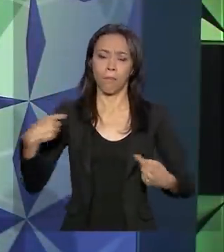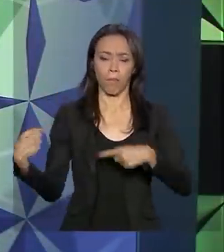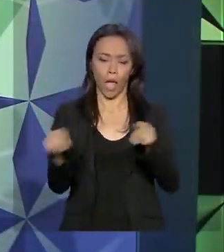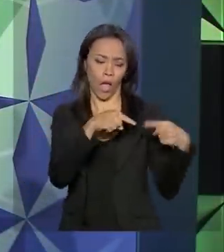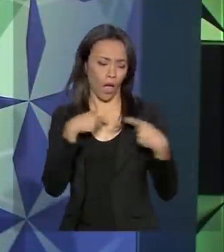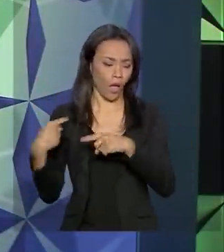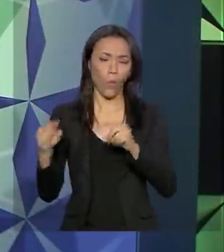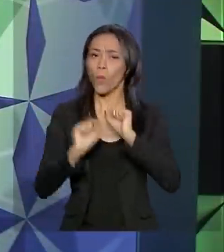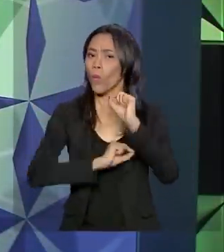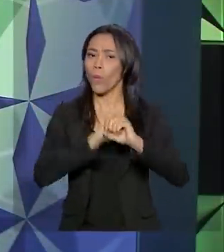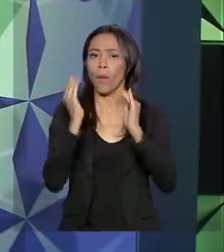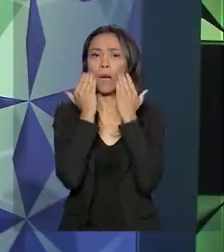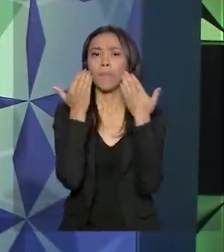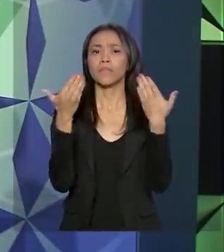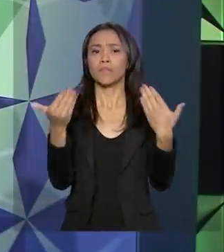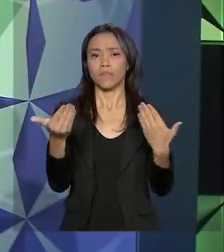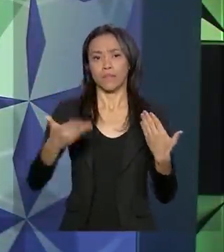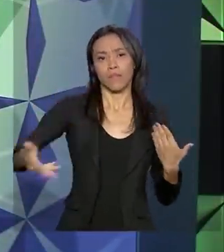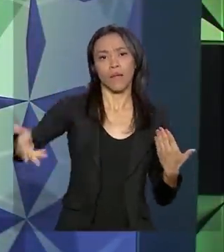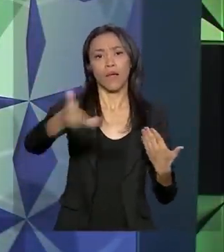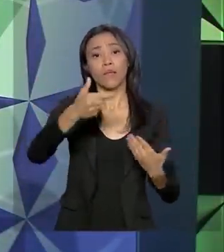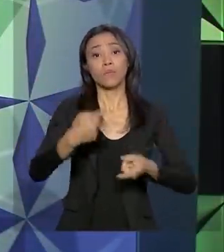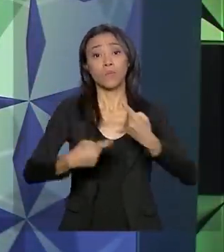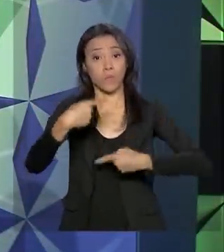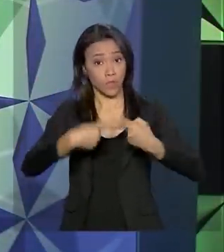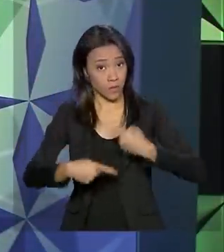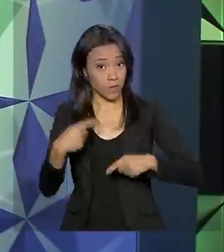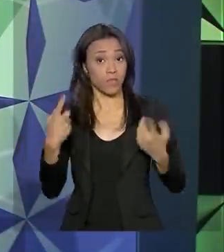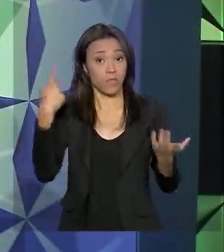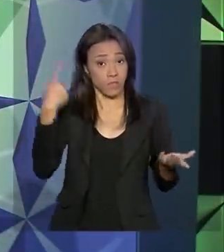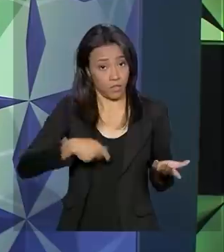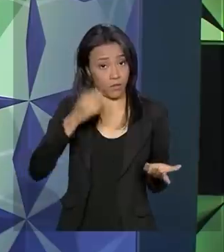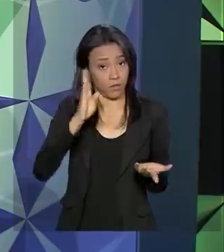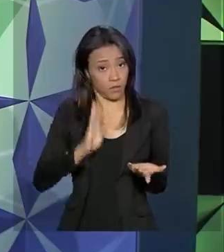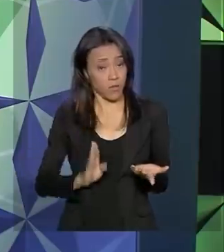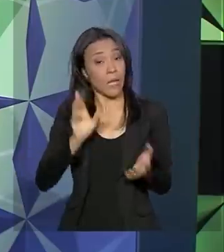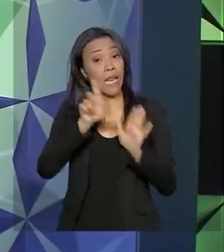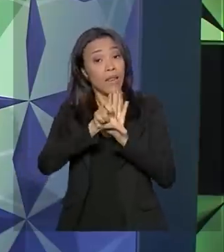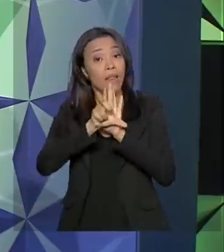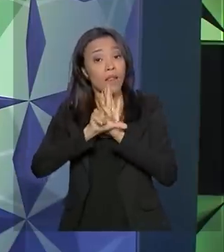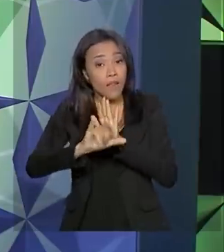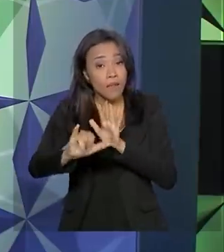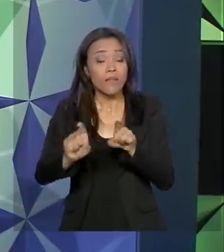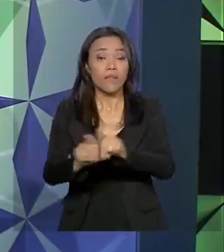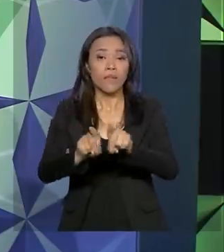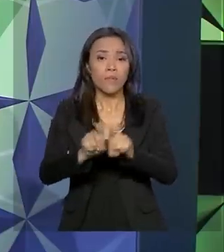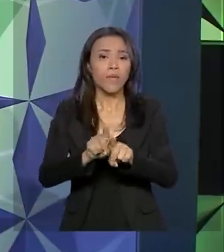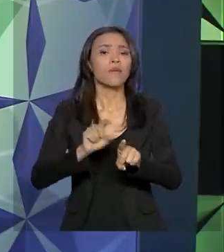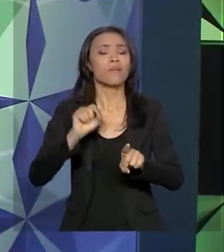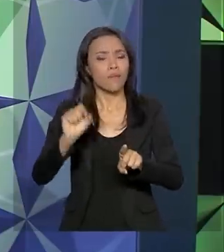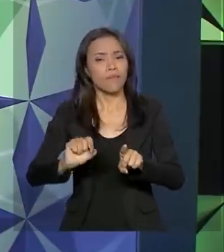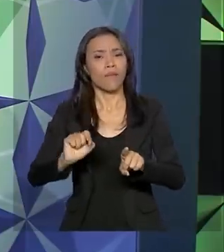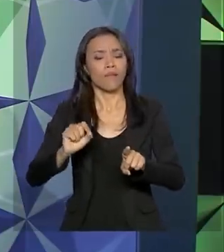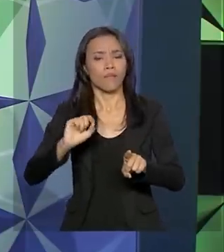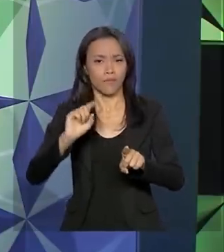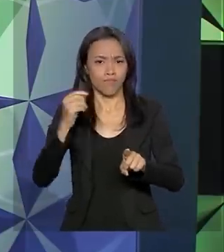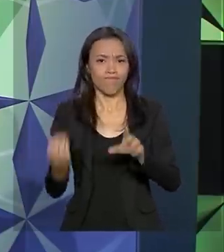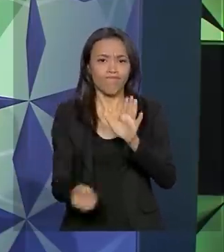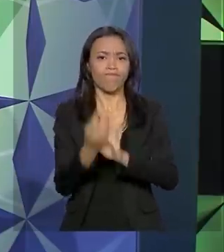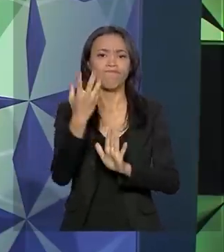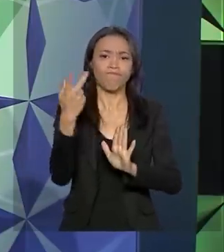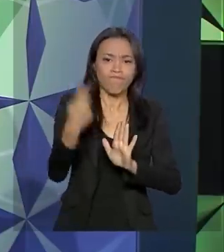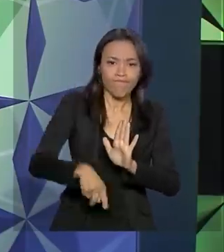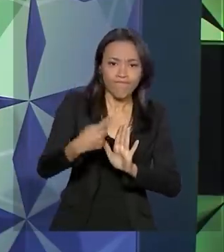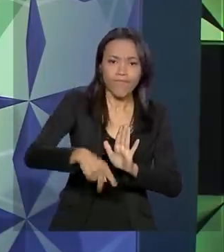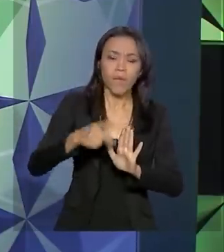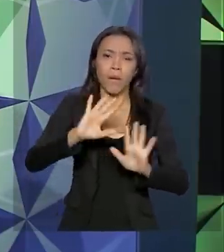apresentar as medidas, políticas públicas e leis que estão sendo tomadas pelo governo para melhorar o